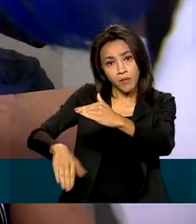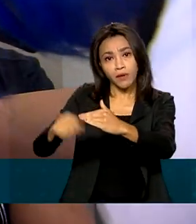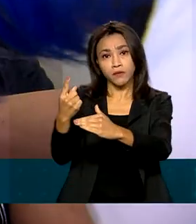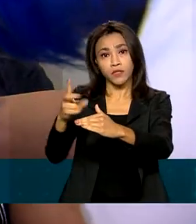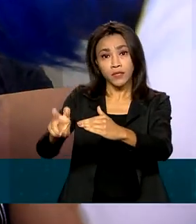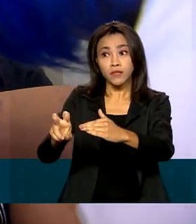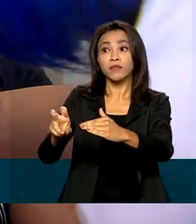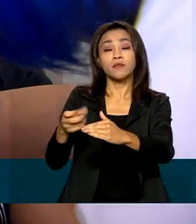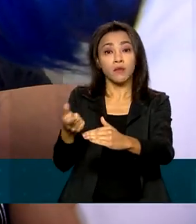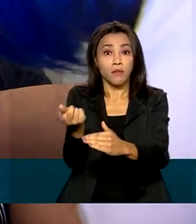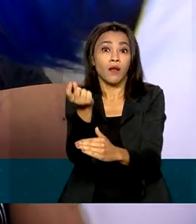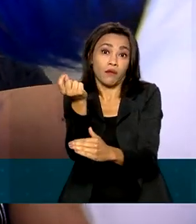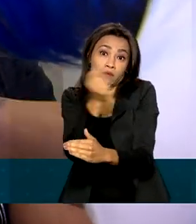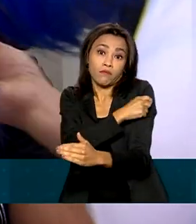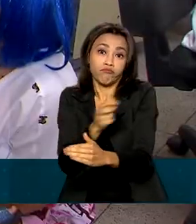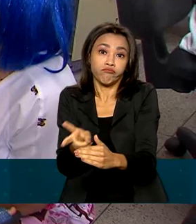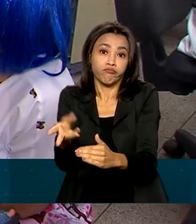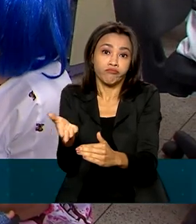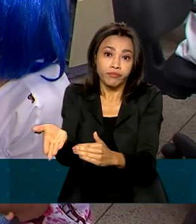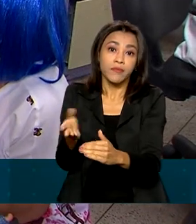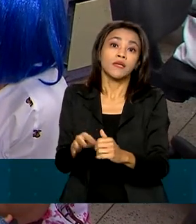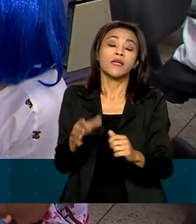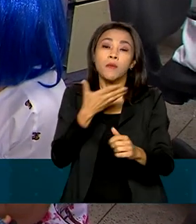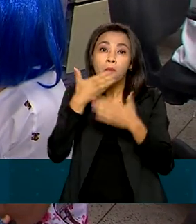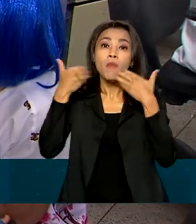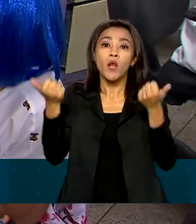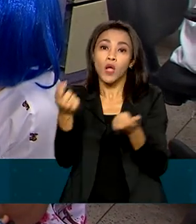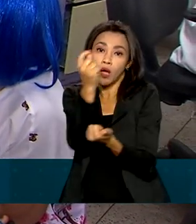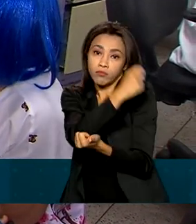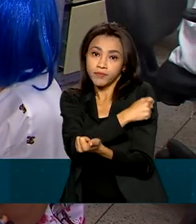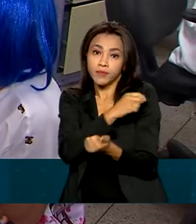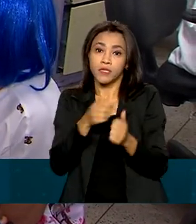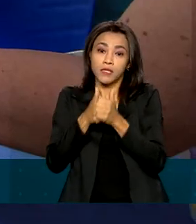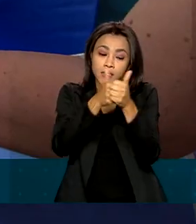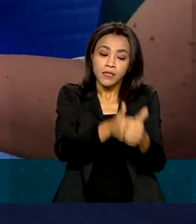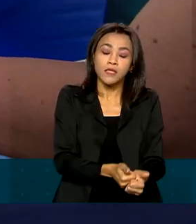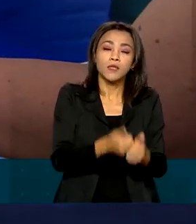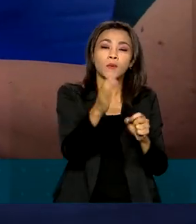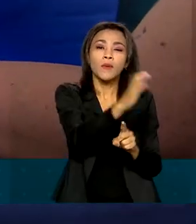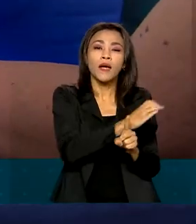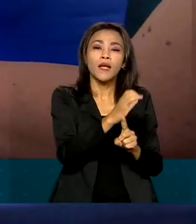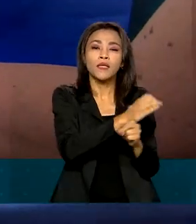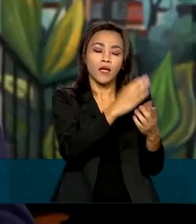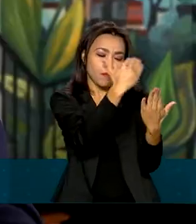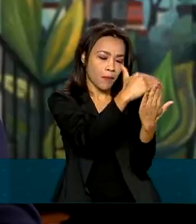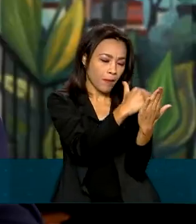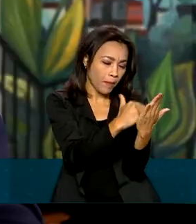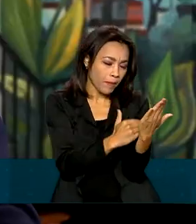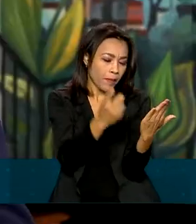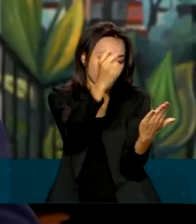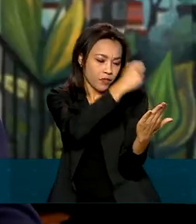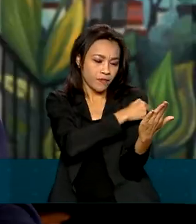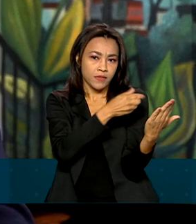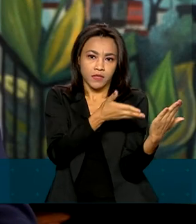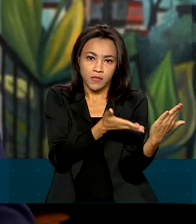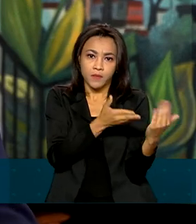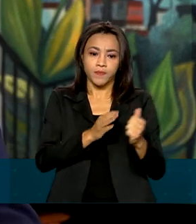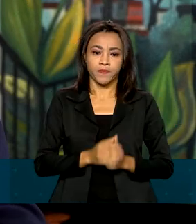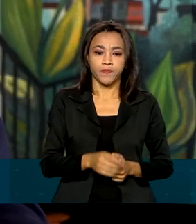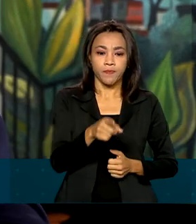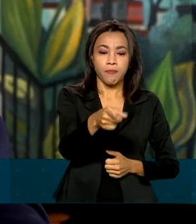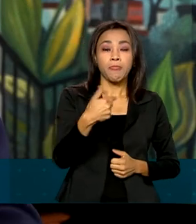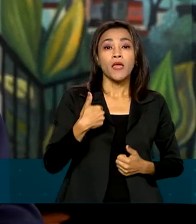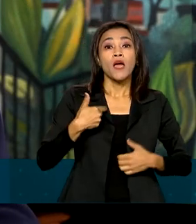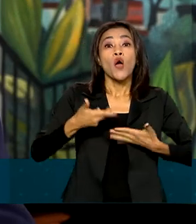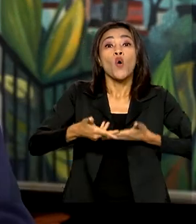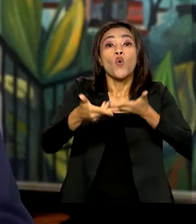e melhorar as coberturas vacinais, conforme o calendário nacional de vacinação. Eu tenho um convite especial